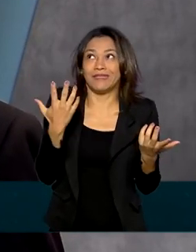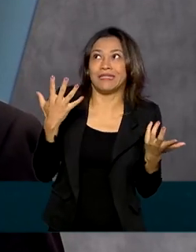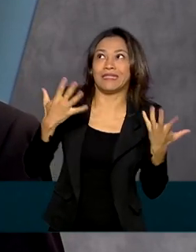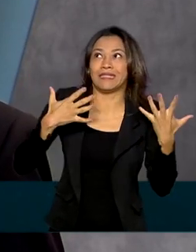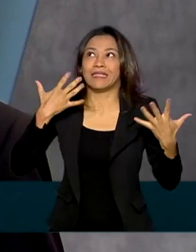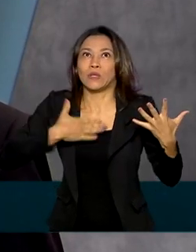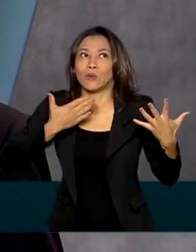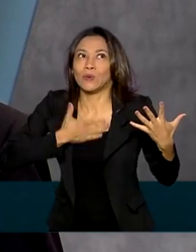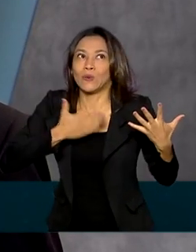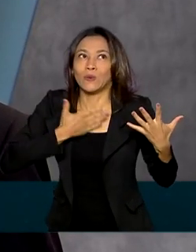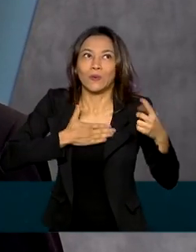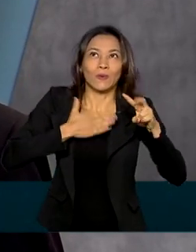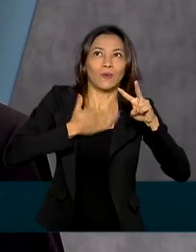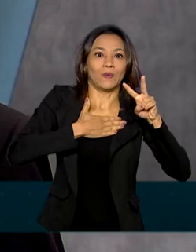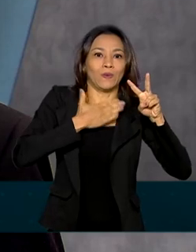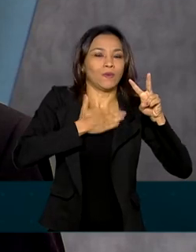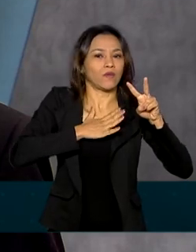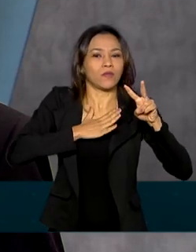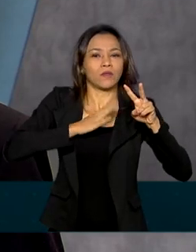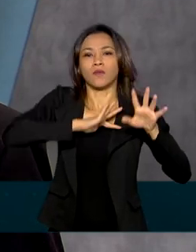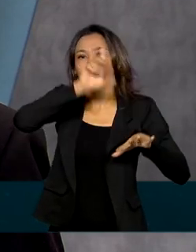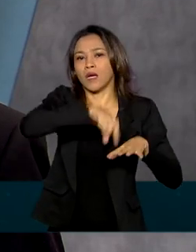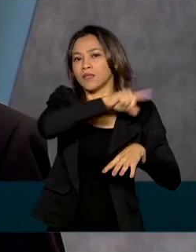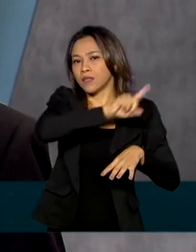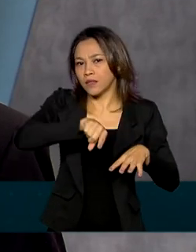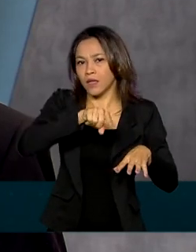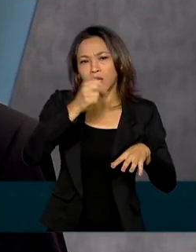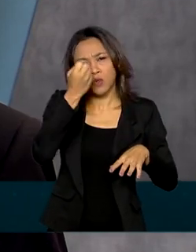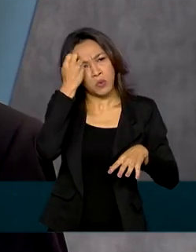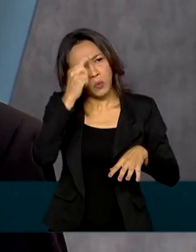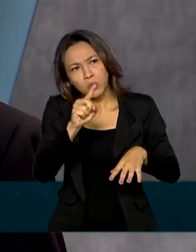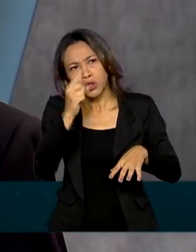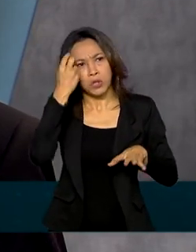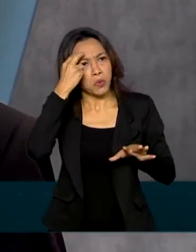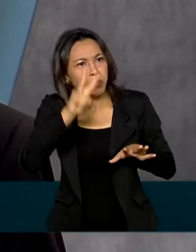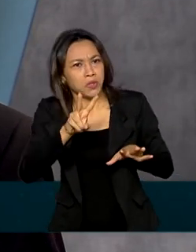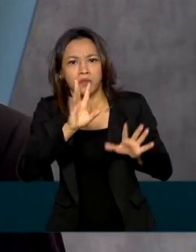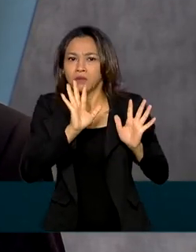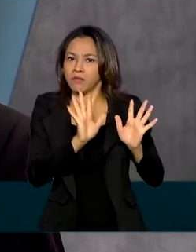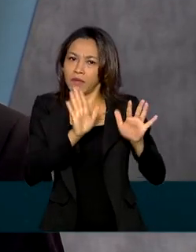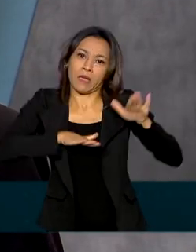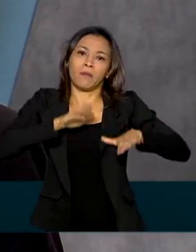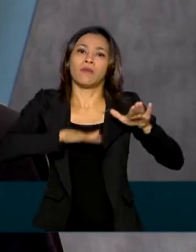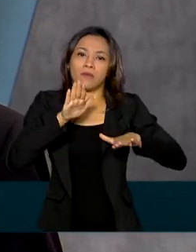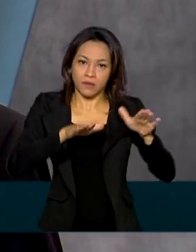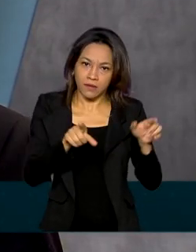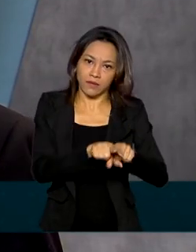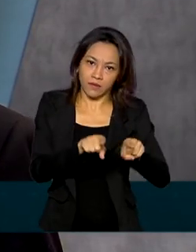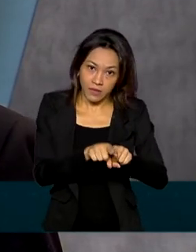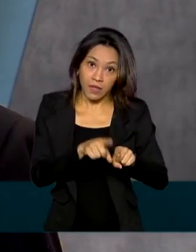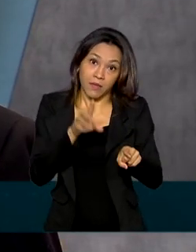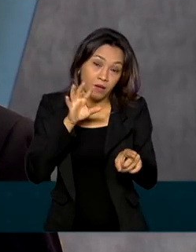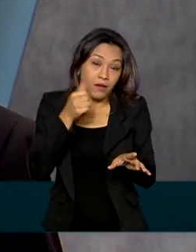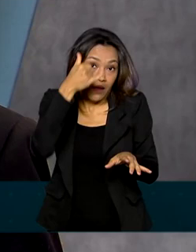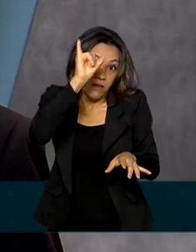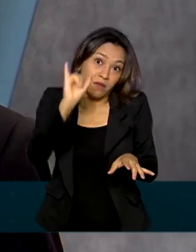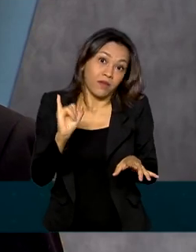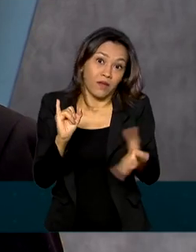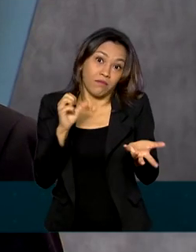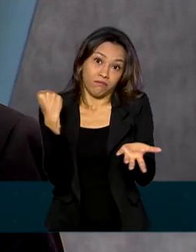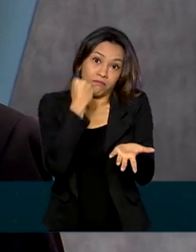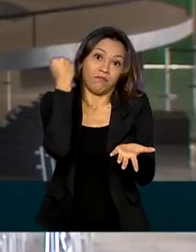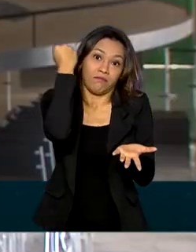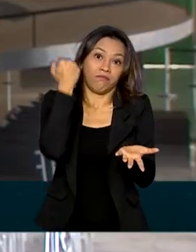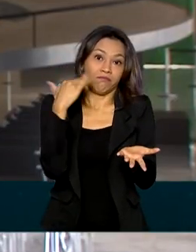optaram por adiar o lançamento ali em um dia, dois dias, fosse o caso, do que correr o risco de acontecer algum